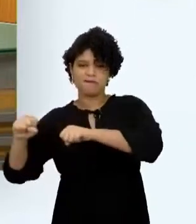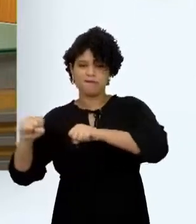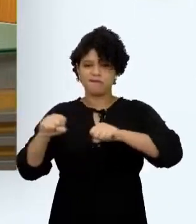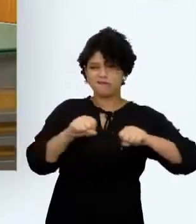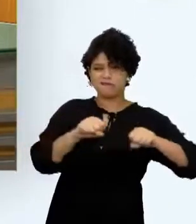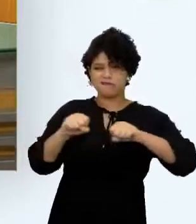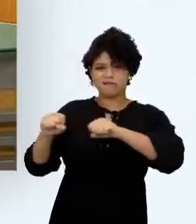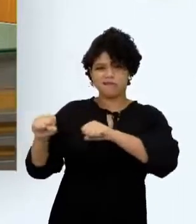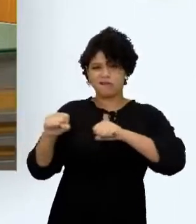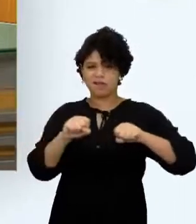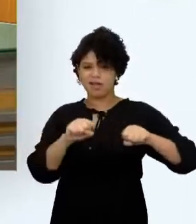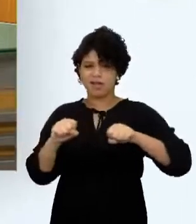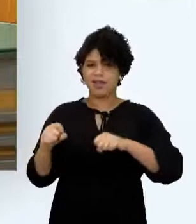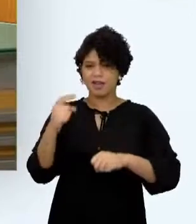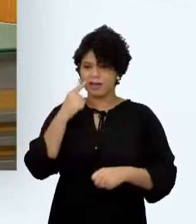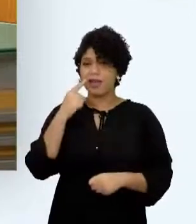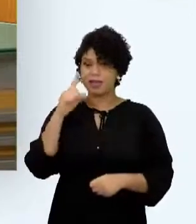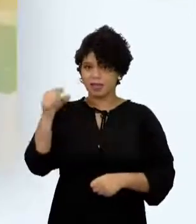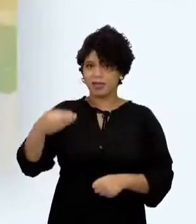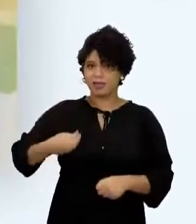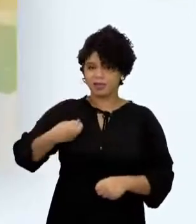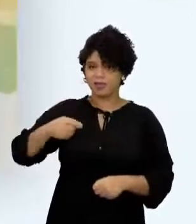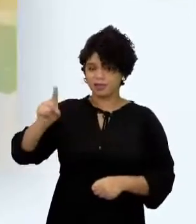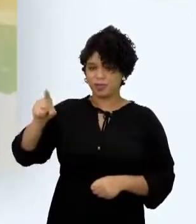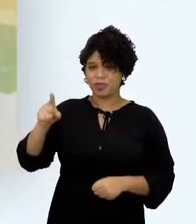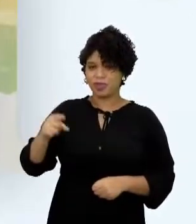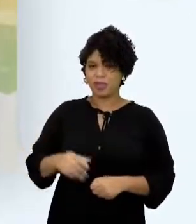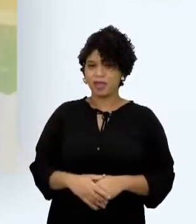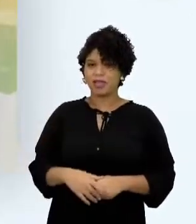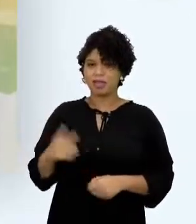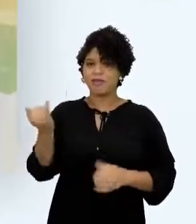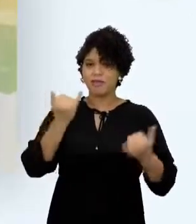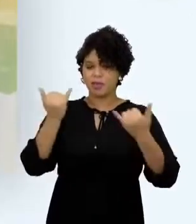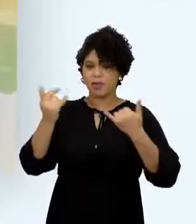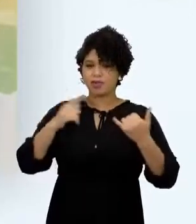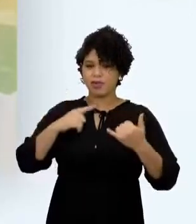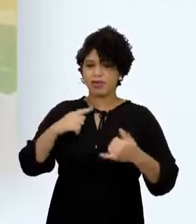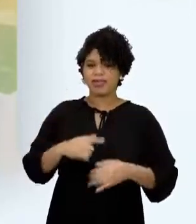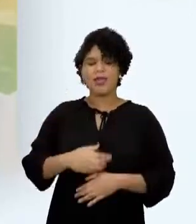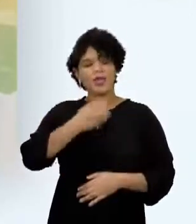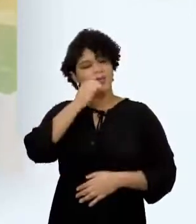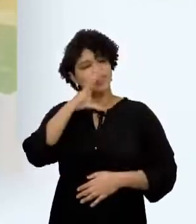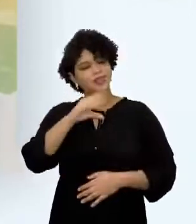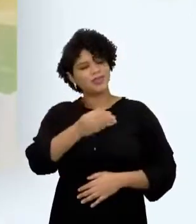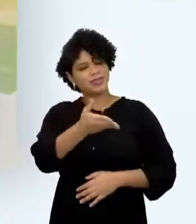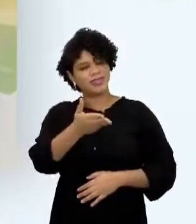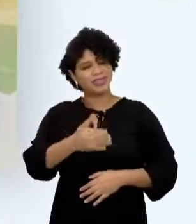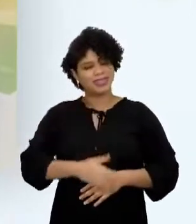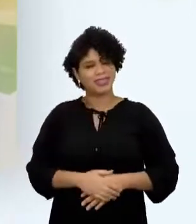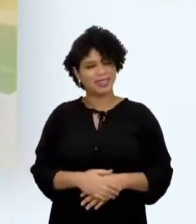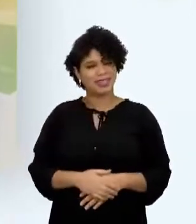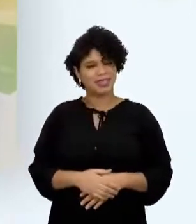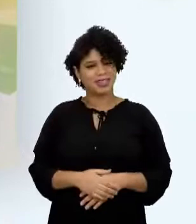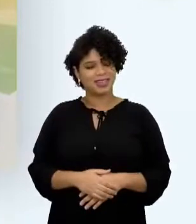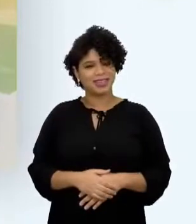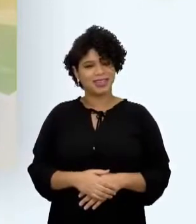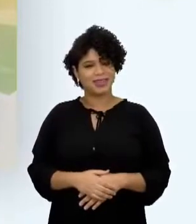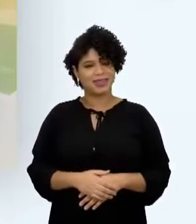A repórter Sumai Avilela está em Palmas e tem outras informações Sumai, uma boa noite pra você Olá,